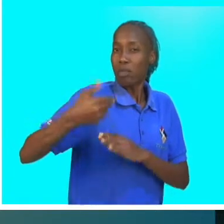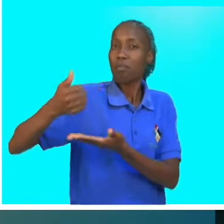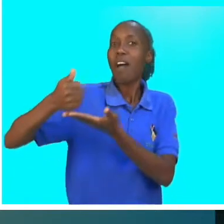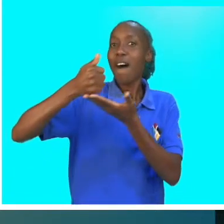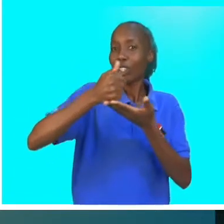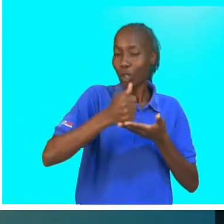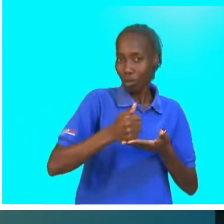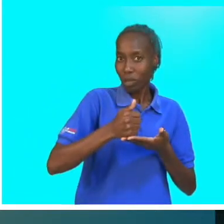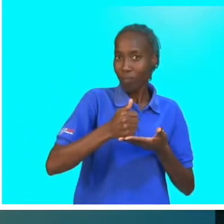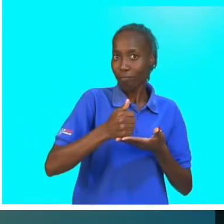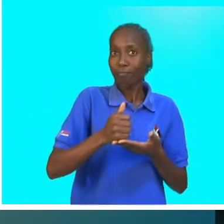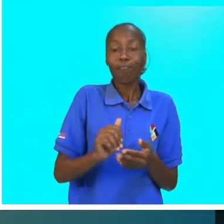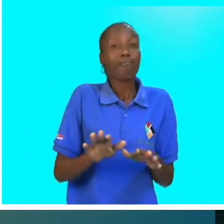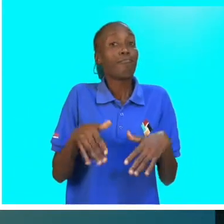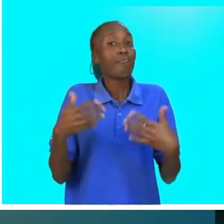casos.